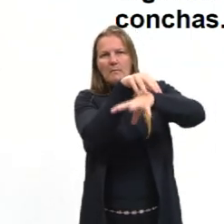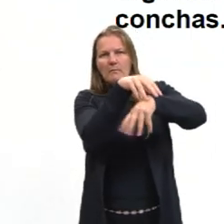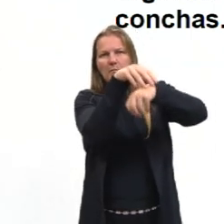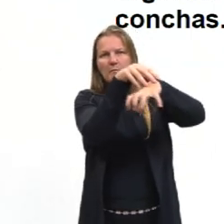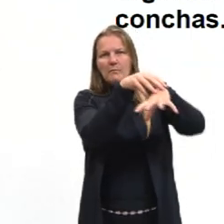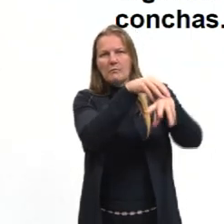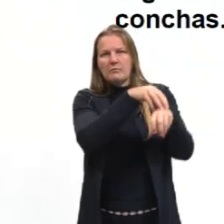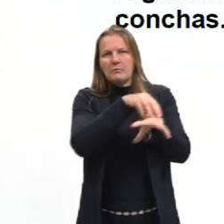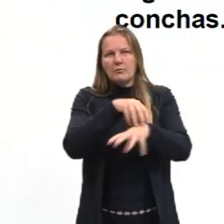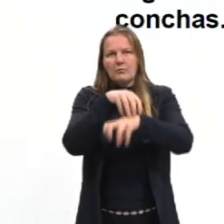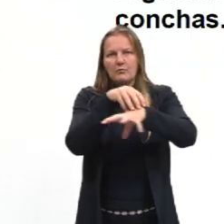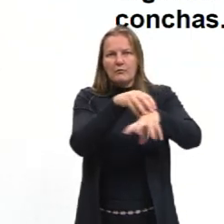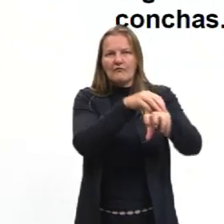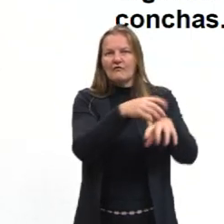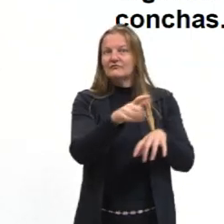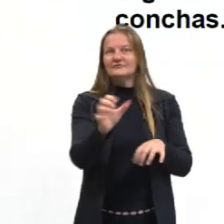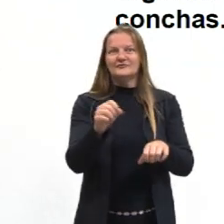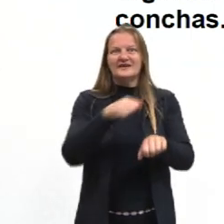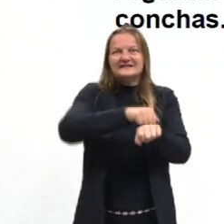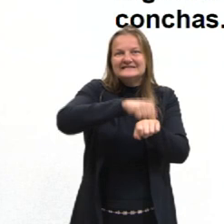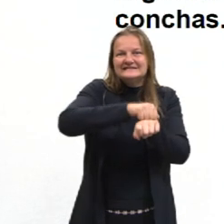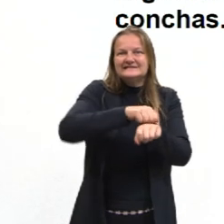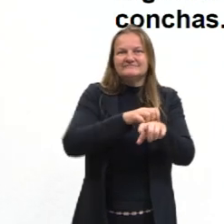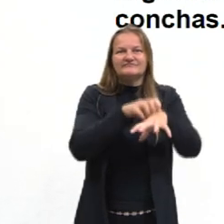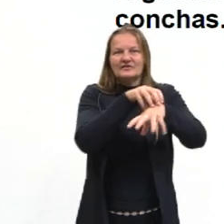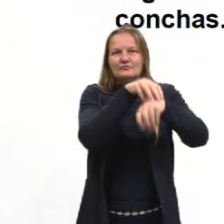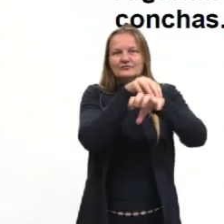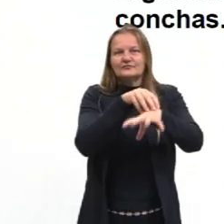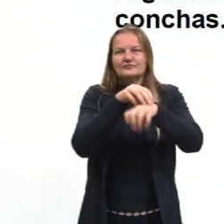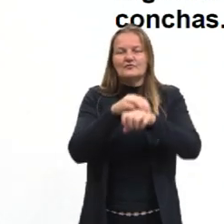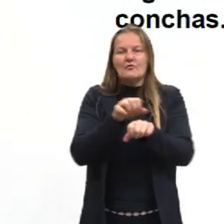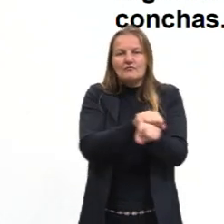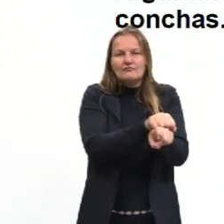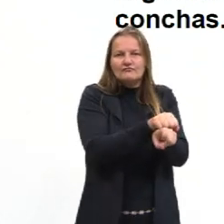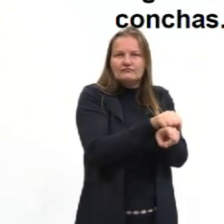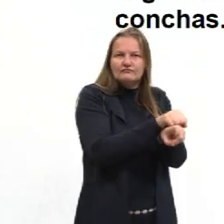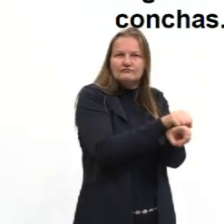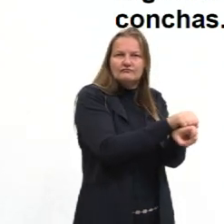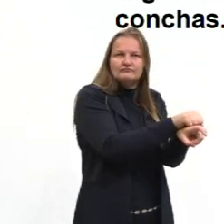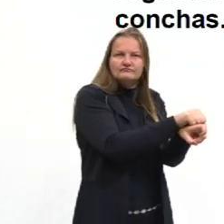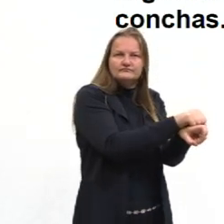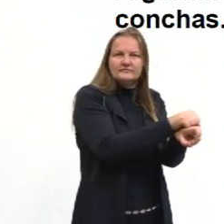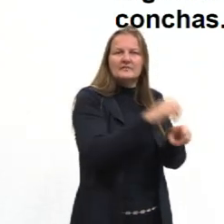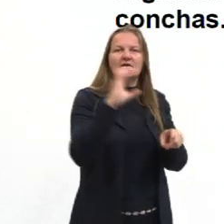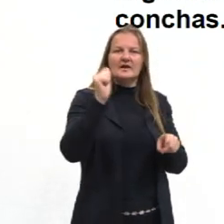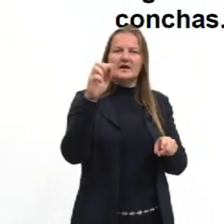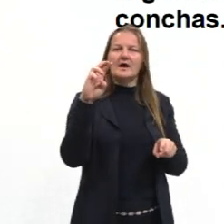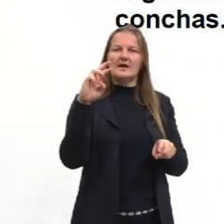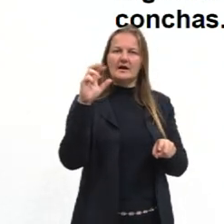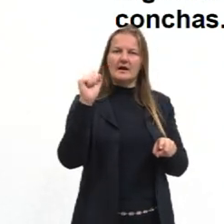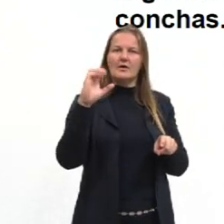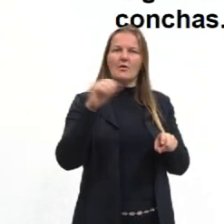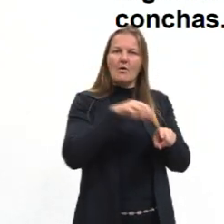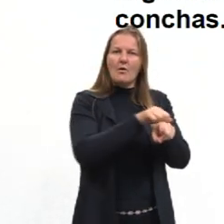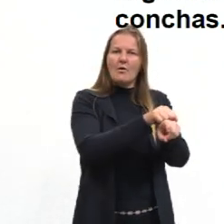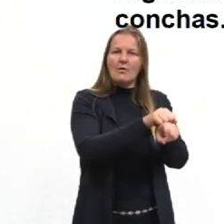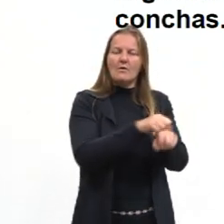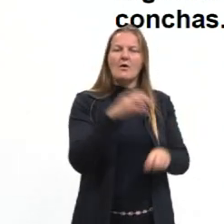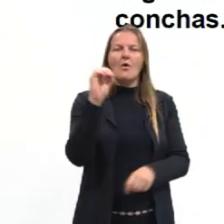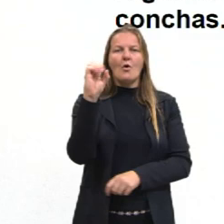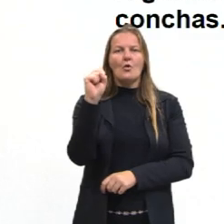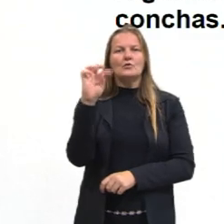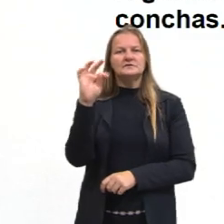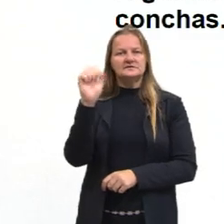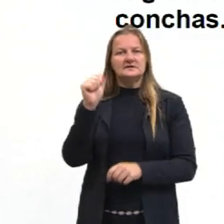Então, os principais representantes, temos o polvo, o caracol, o caramujo, a onstra,